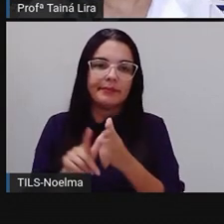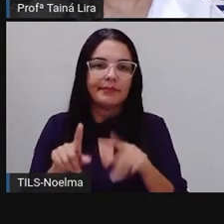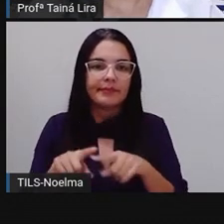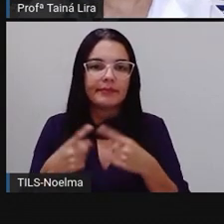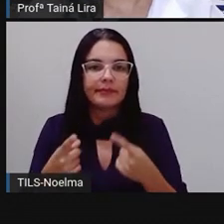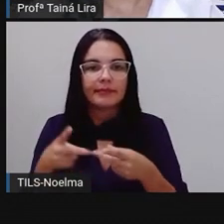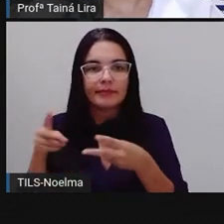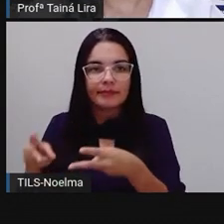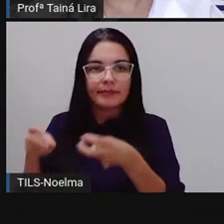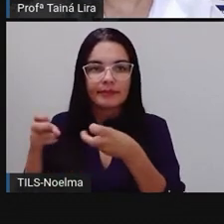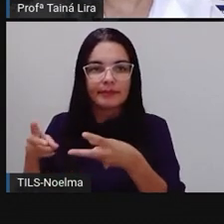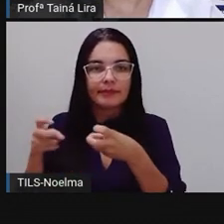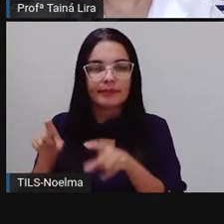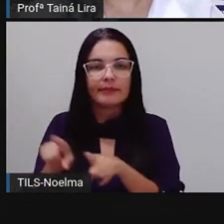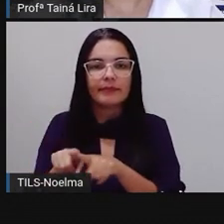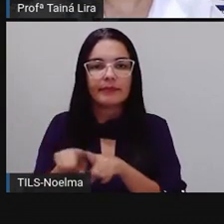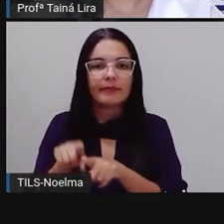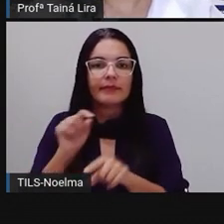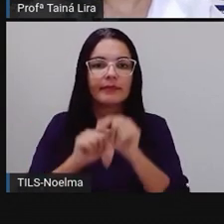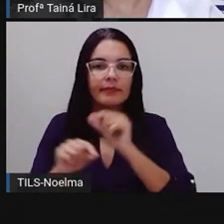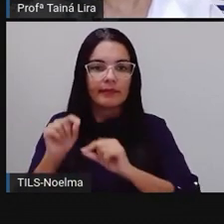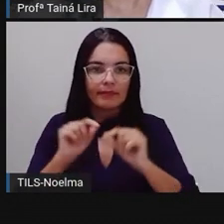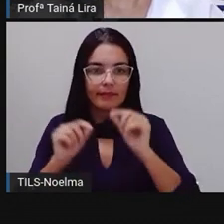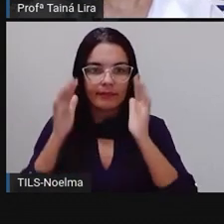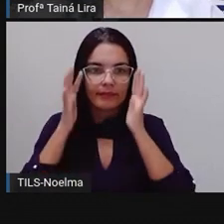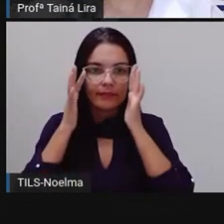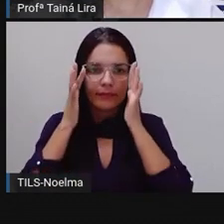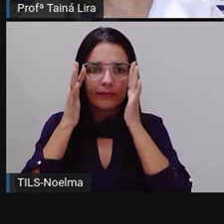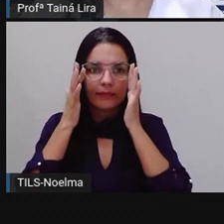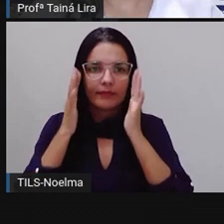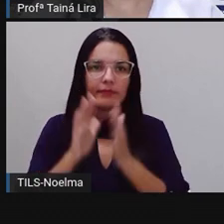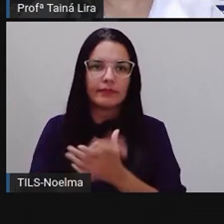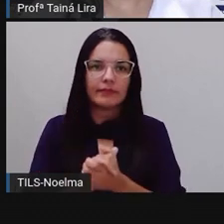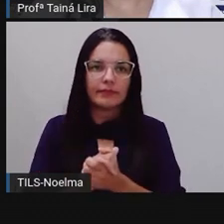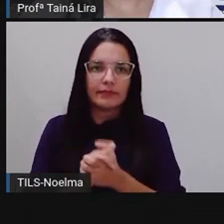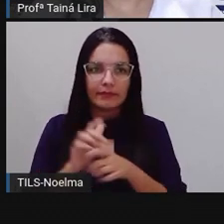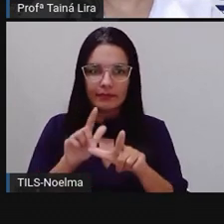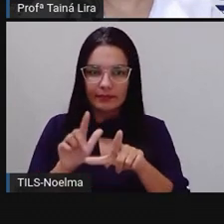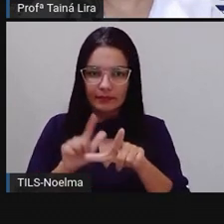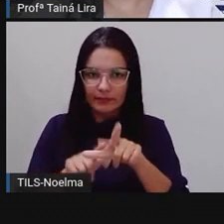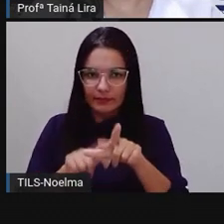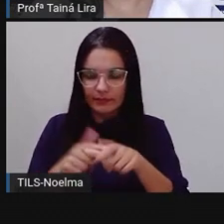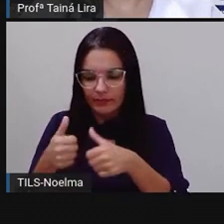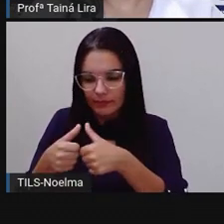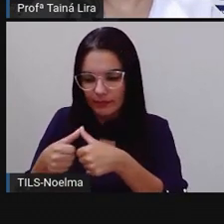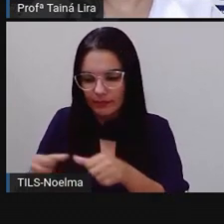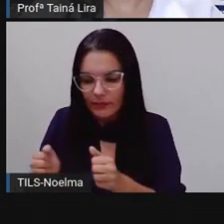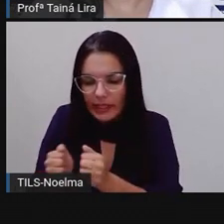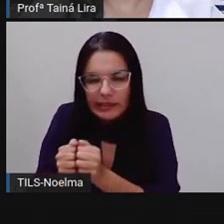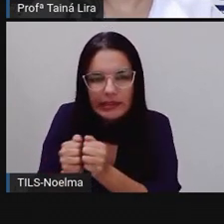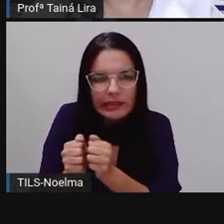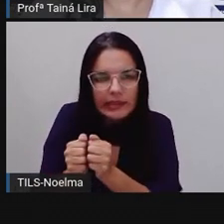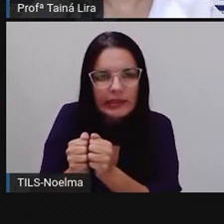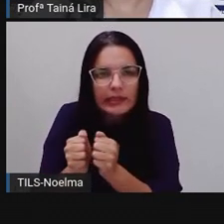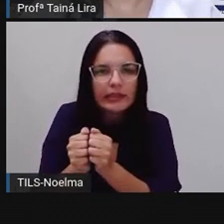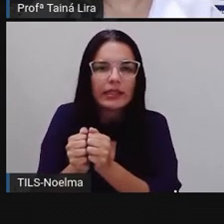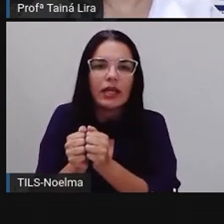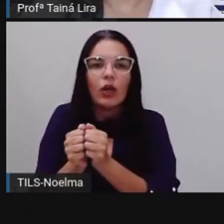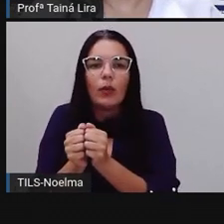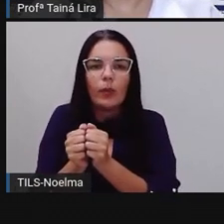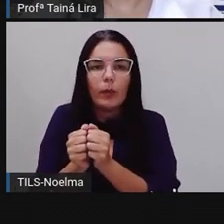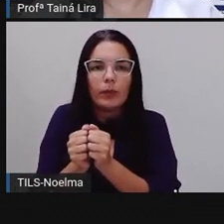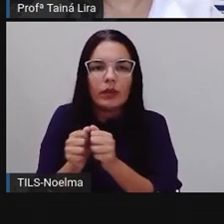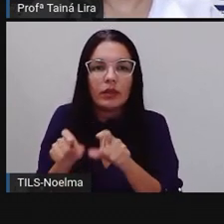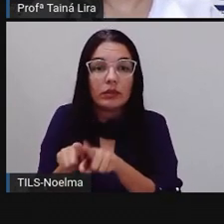nós temos essa diferença. Primeiro que as letras, né, ficam aí mais juntinhas e segundo que a gente vai puxando